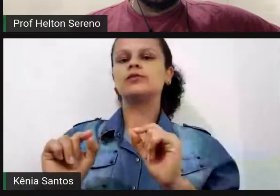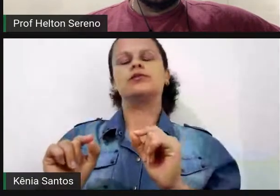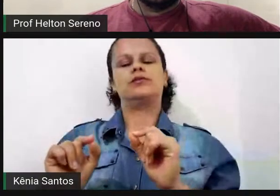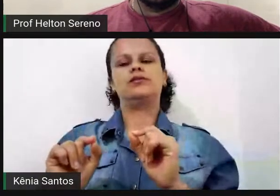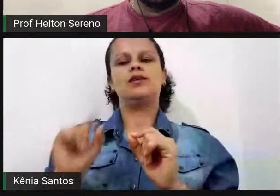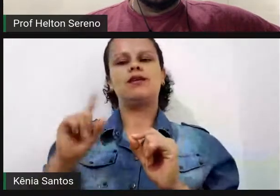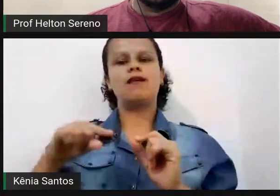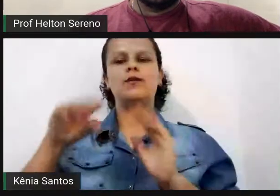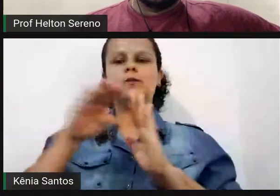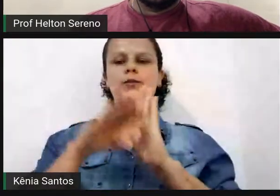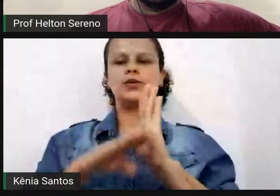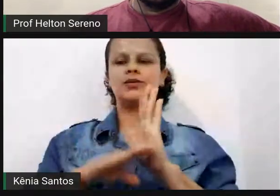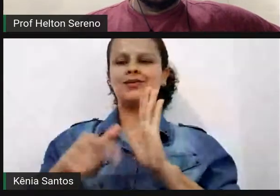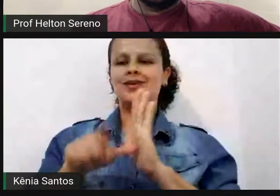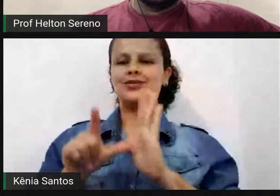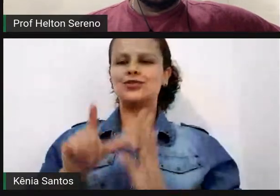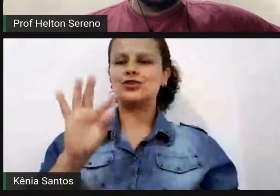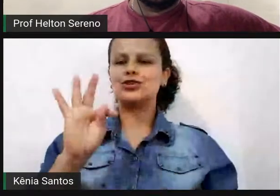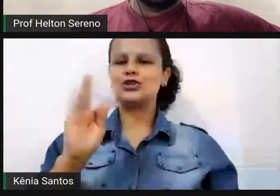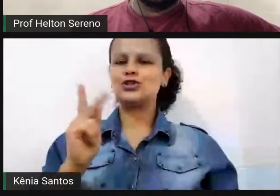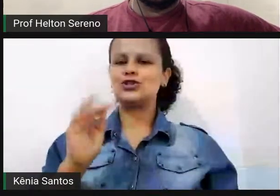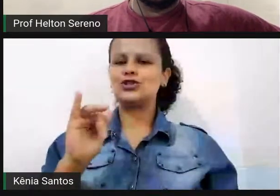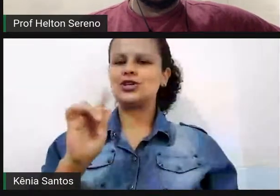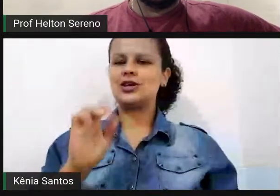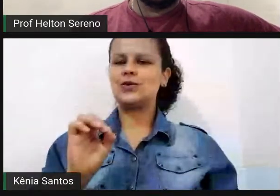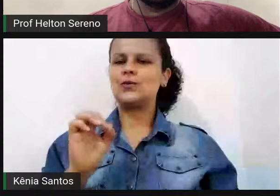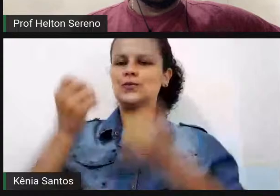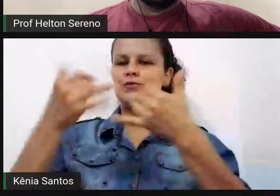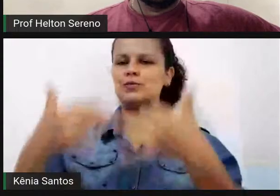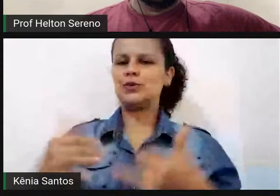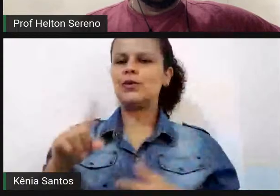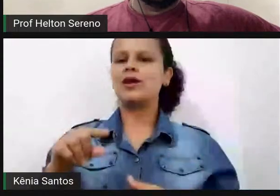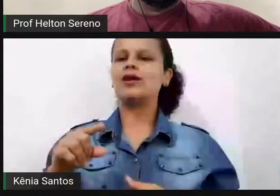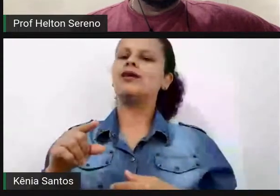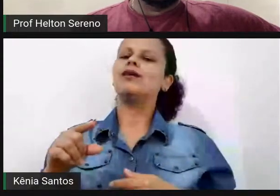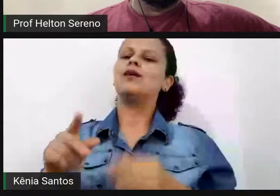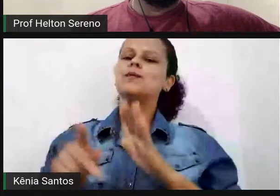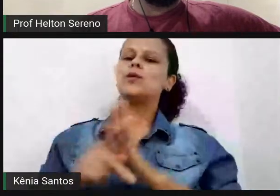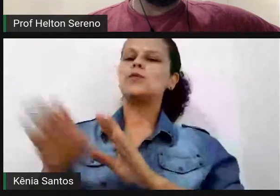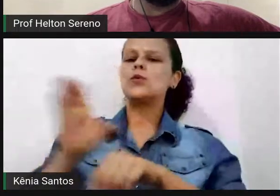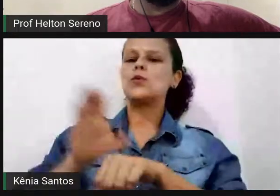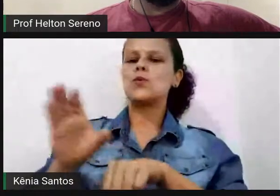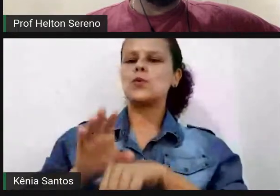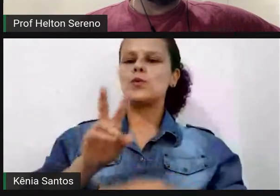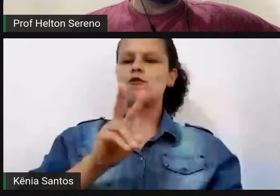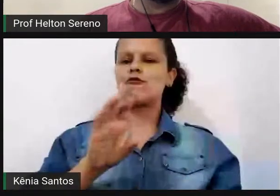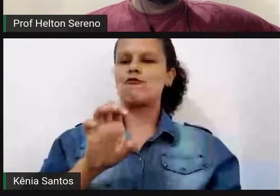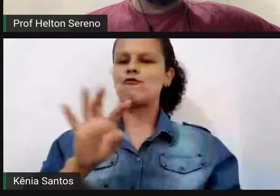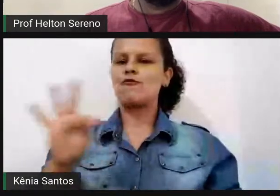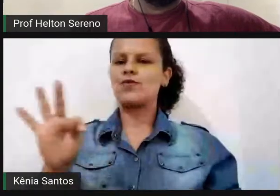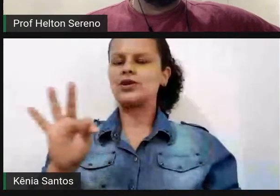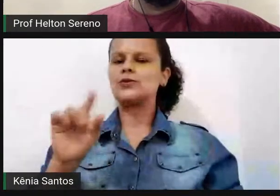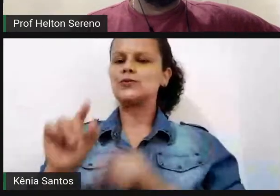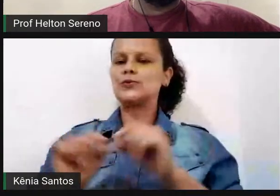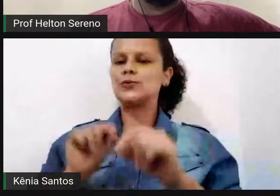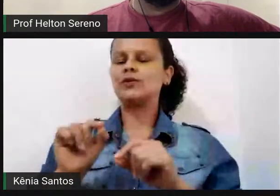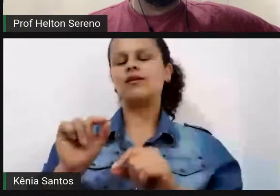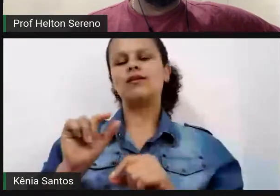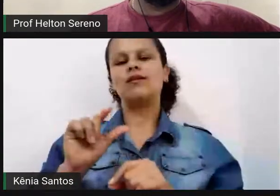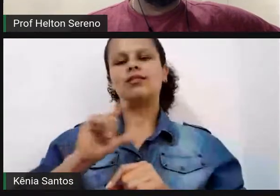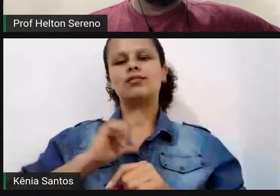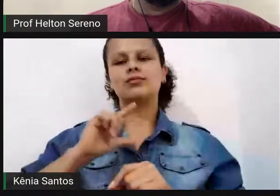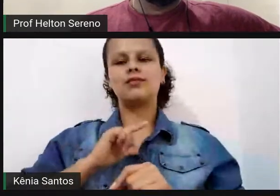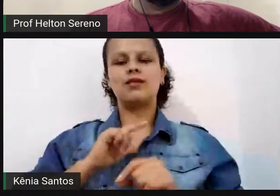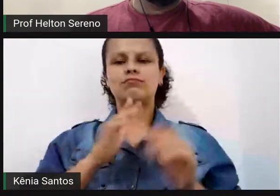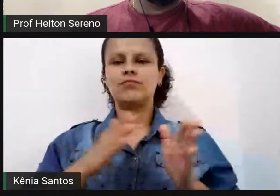né? Como o Tiago falou, o Professores para o Futuro, ou VET, Vocational Education and Training, realizado em três edições